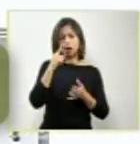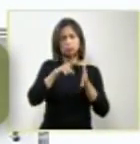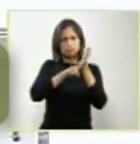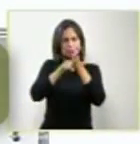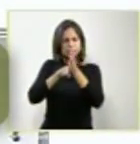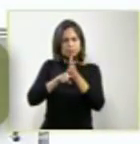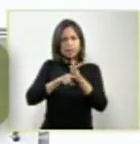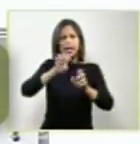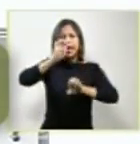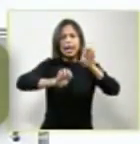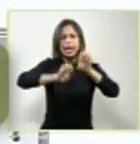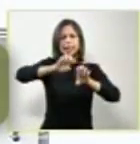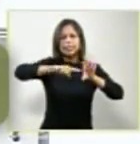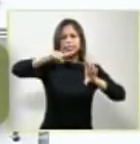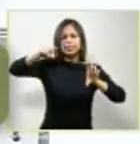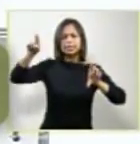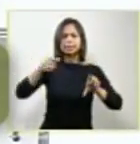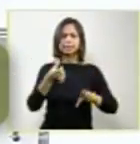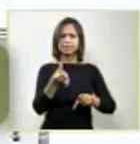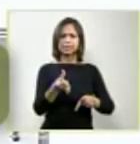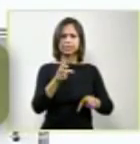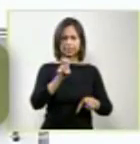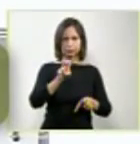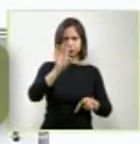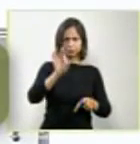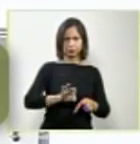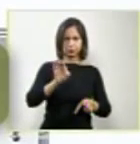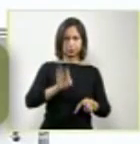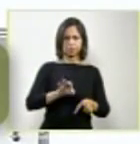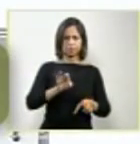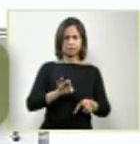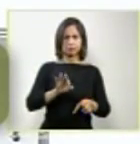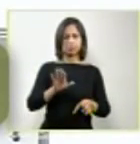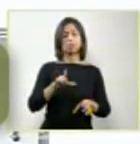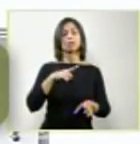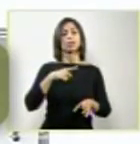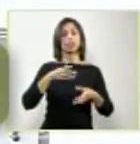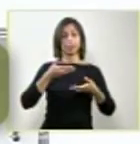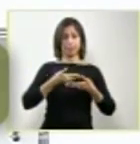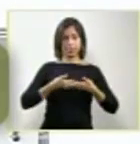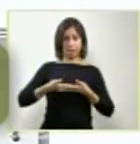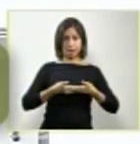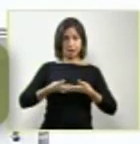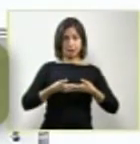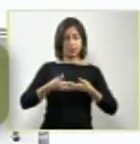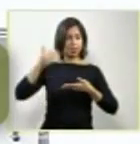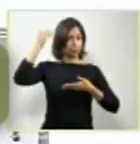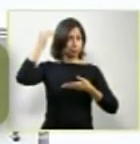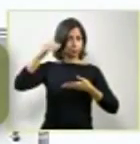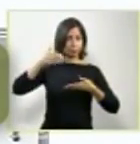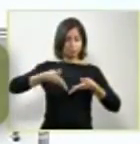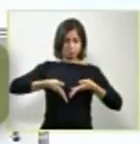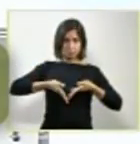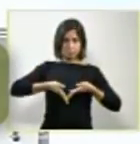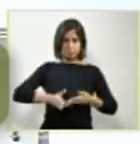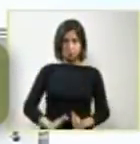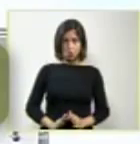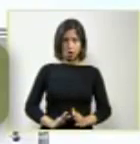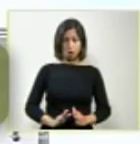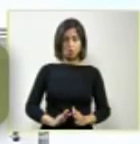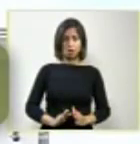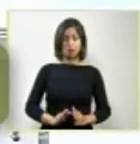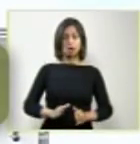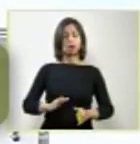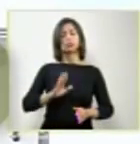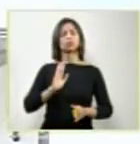mostram que os anencefalos morrem intraútero, numa provável seleção natural. A natureza faz